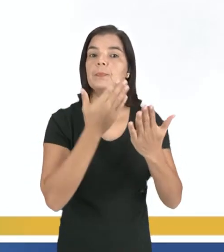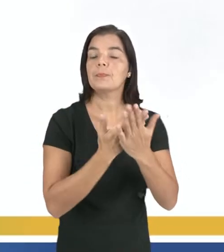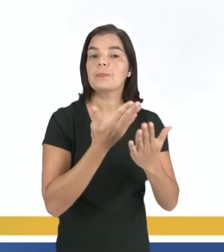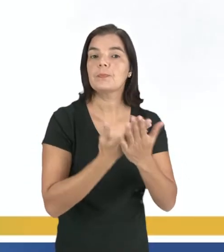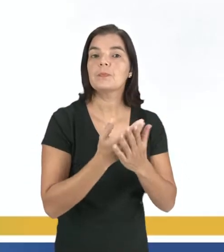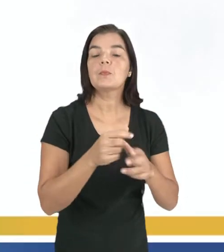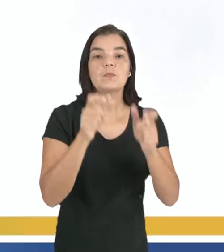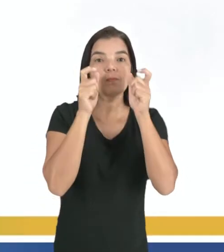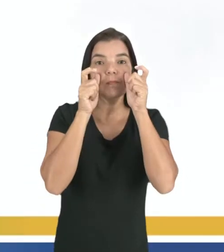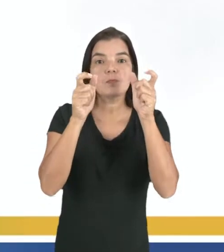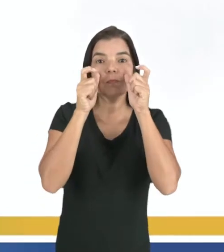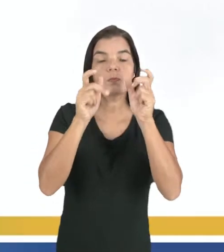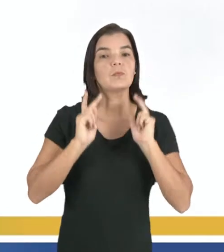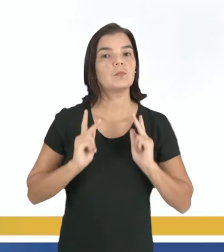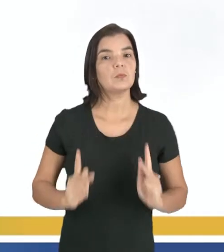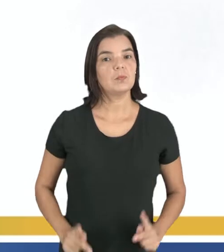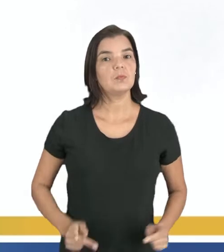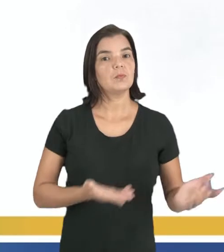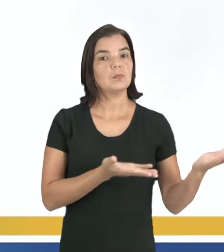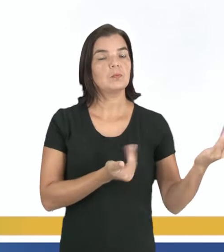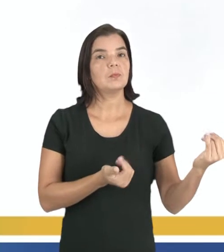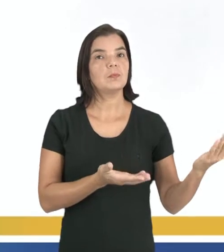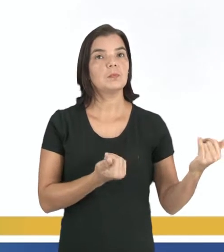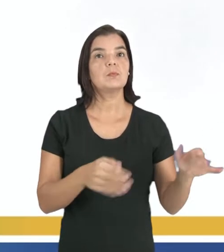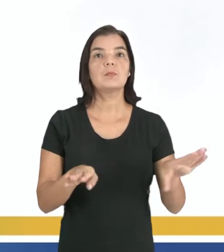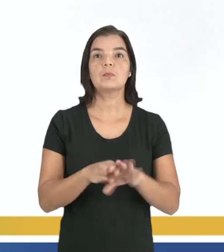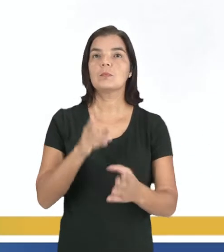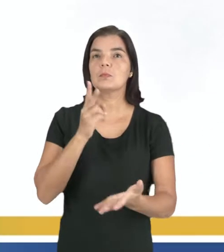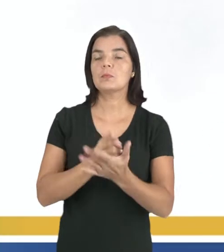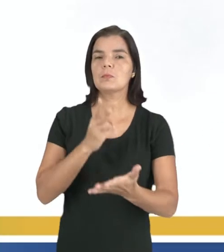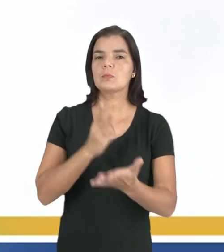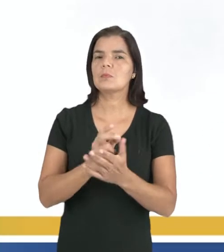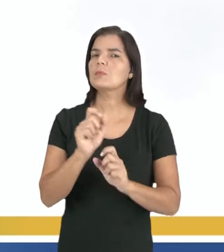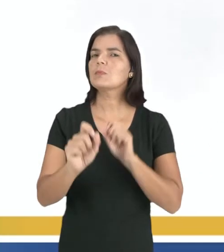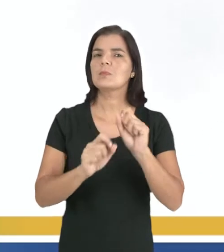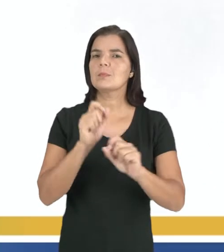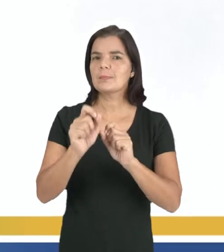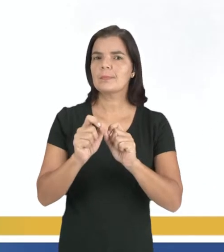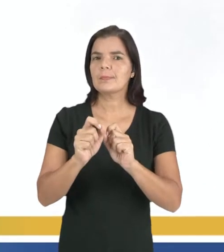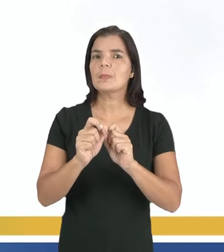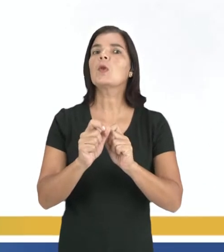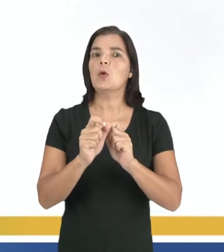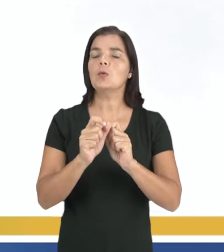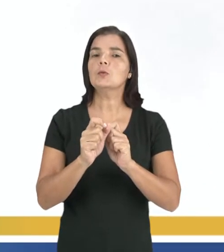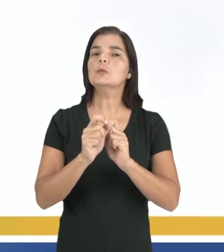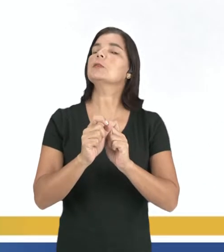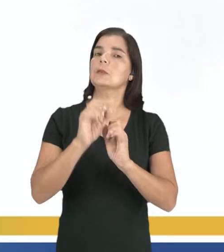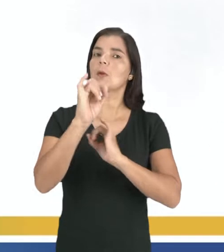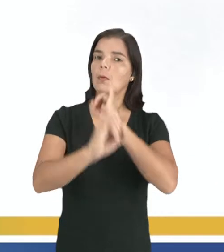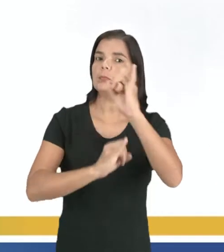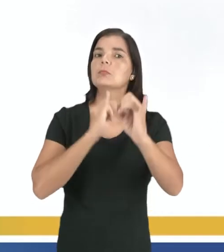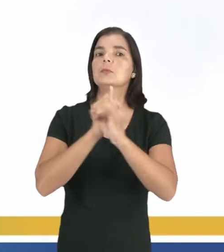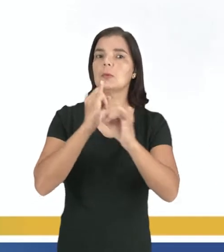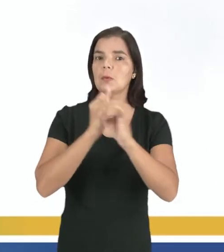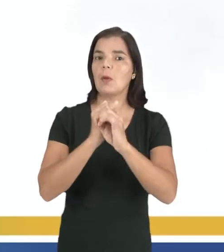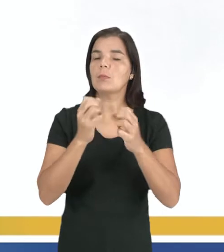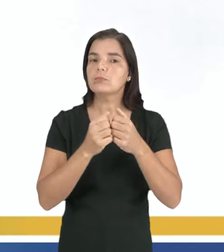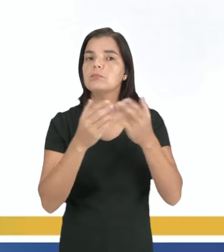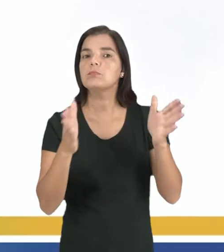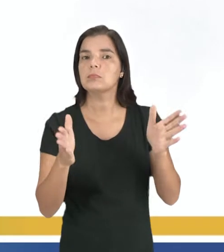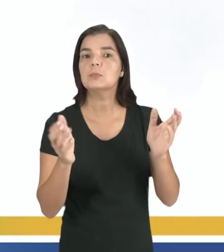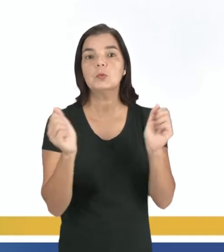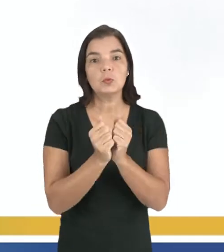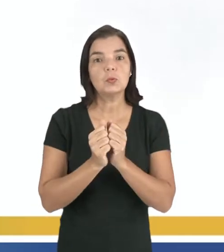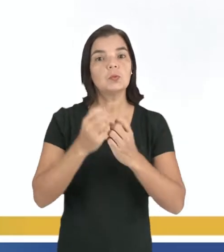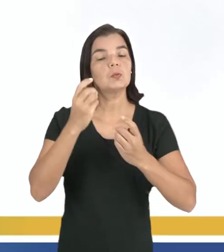estar atentos ao comportamento dos jovens e manter sempre abertos os canais de comunicação com eles. Para ela,